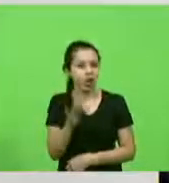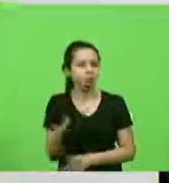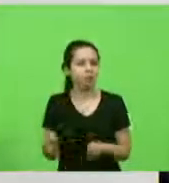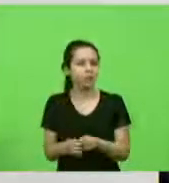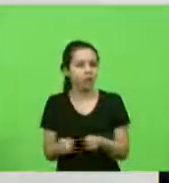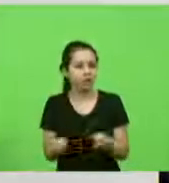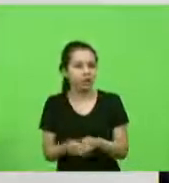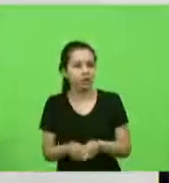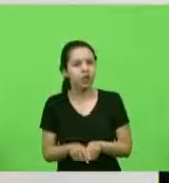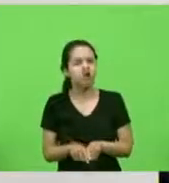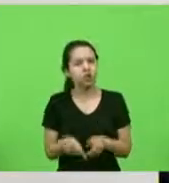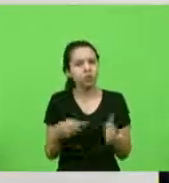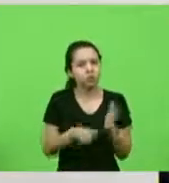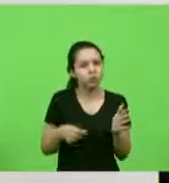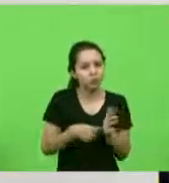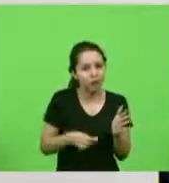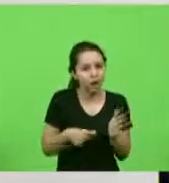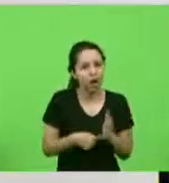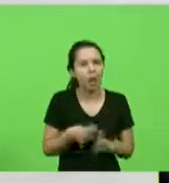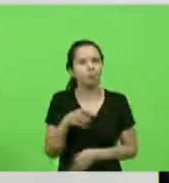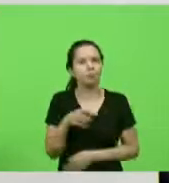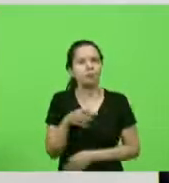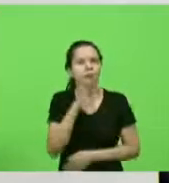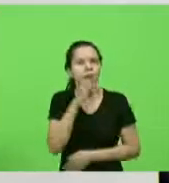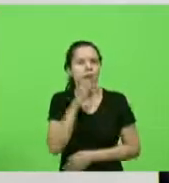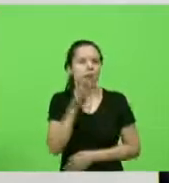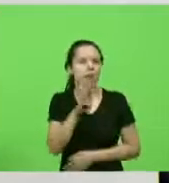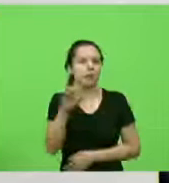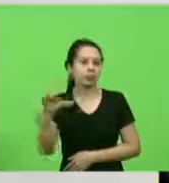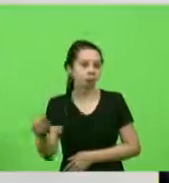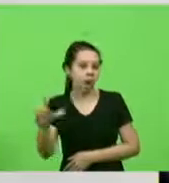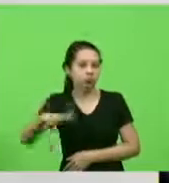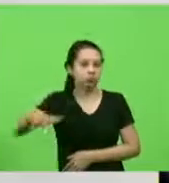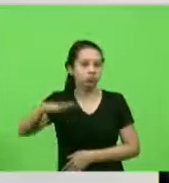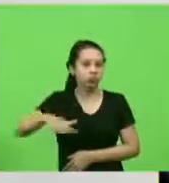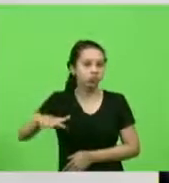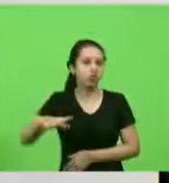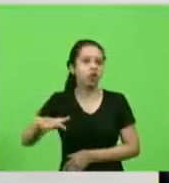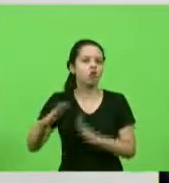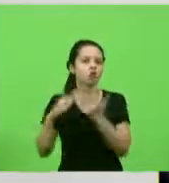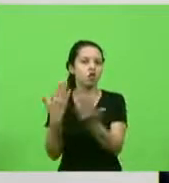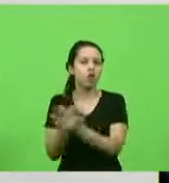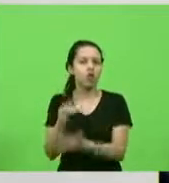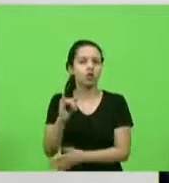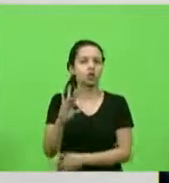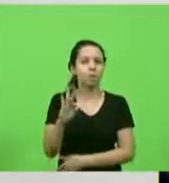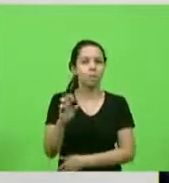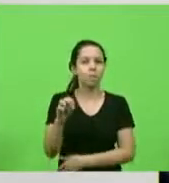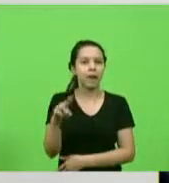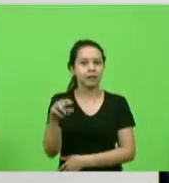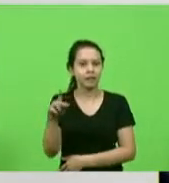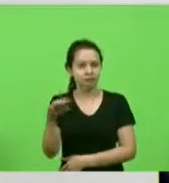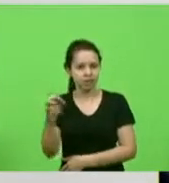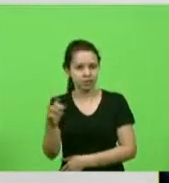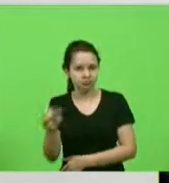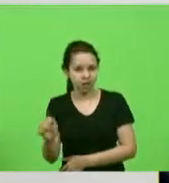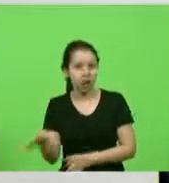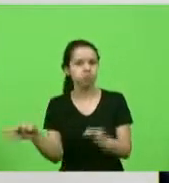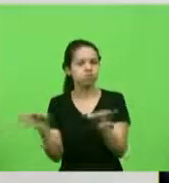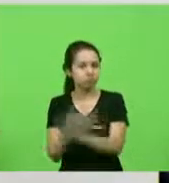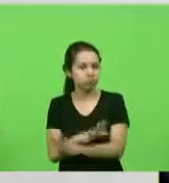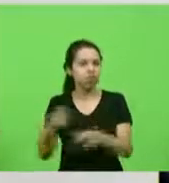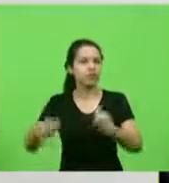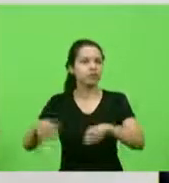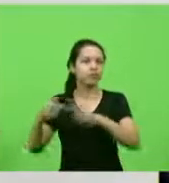lutar, por exemplo, em Blumenau, senhores parlamentares, na questão da conclusão da escola da Itopavazinha, deputado Ismael, que era uma briga antiga deste